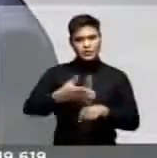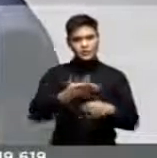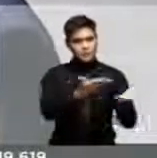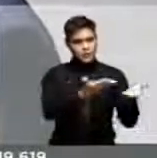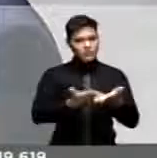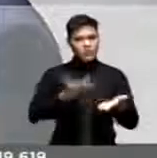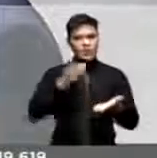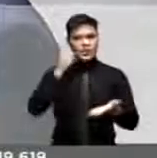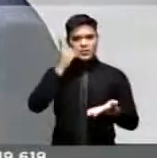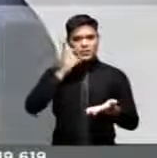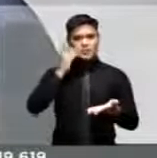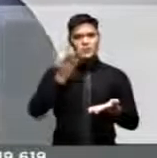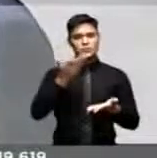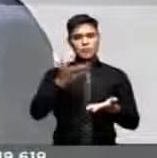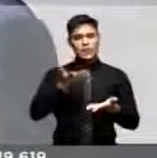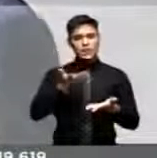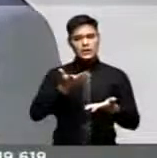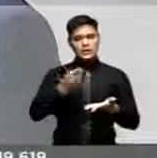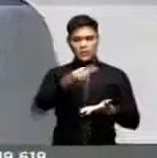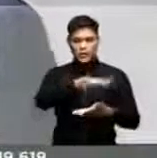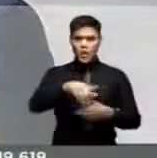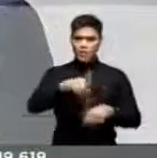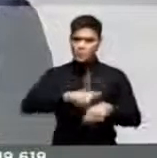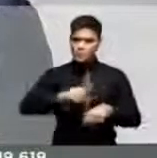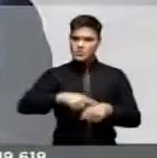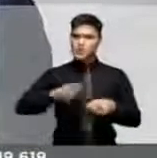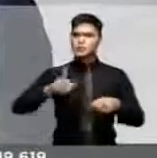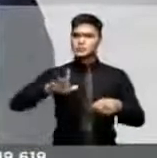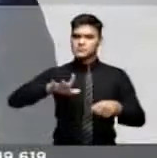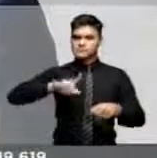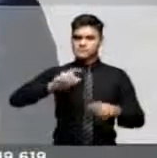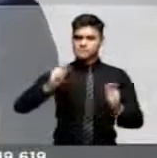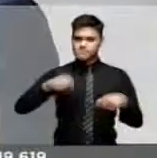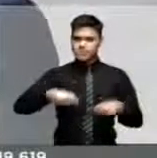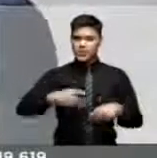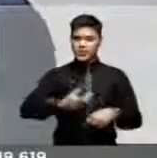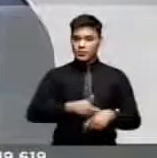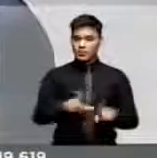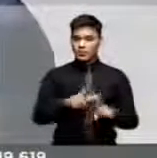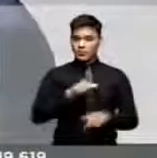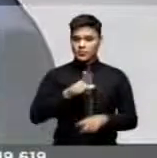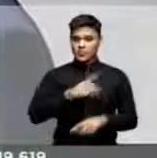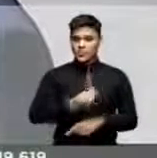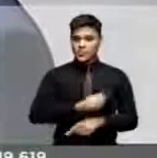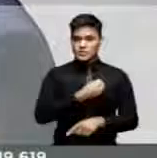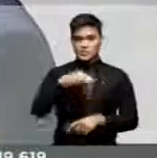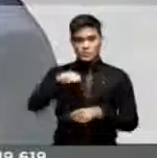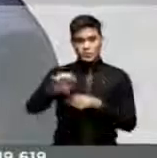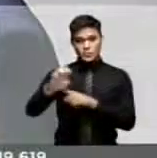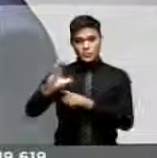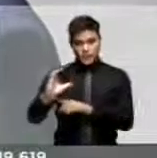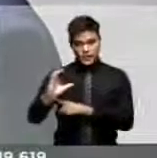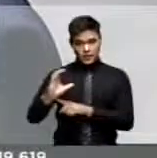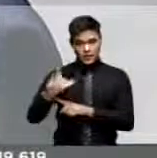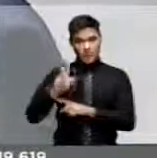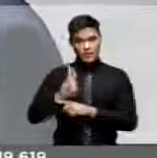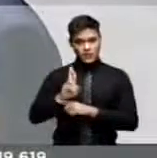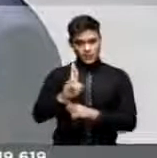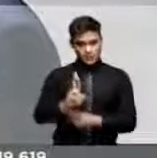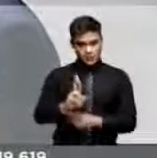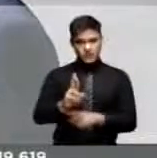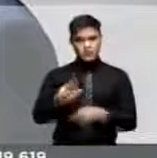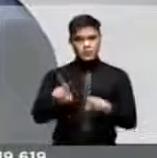os parlamentares, que será uma ocasião que nós teremos a presença do Ministério da Educação e